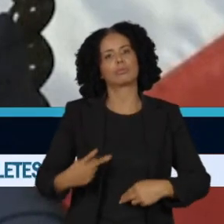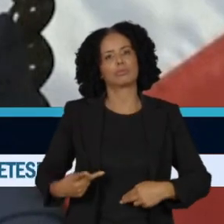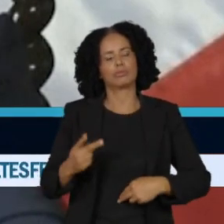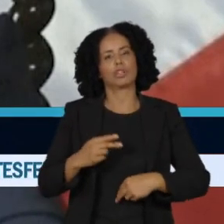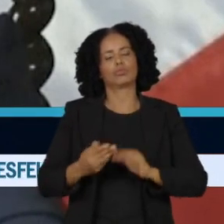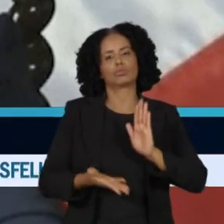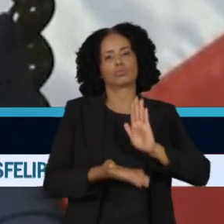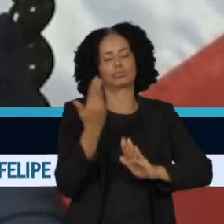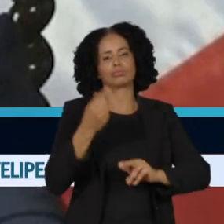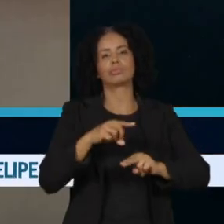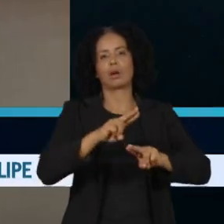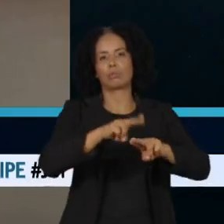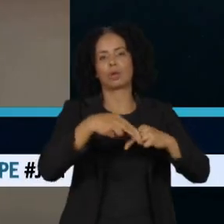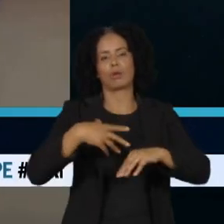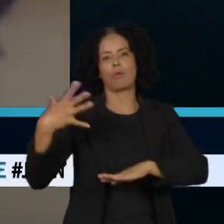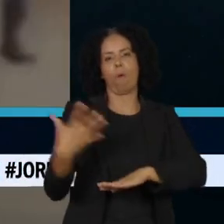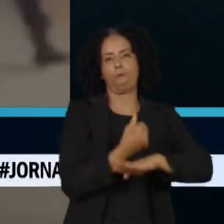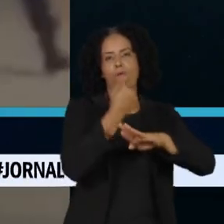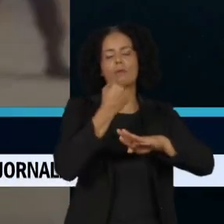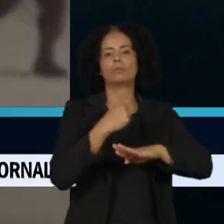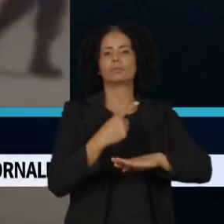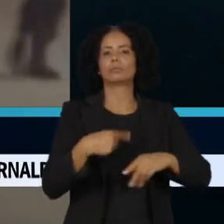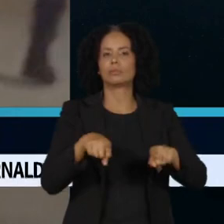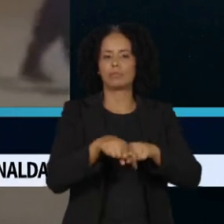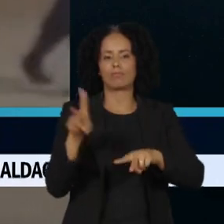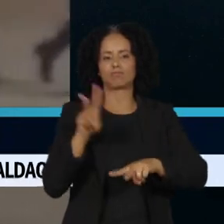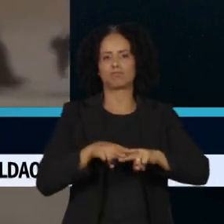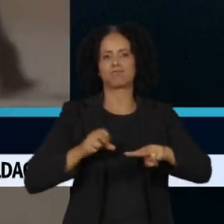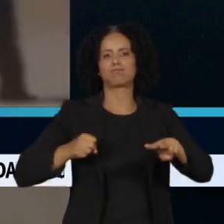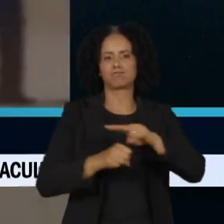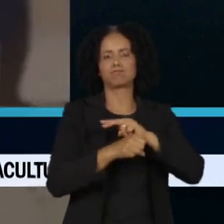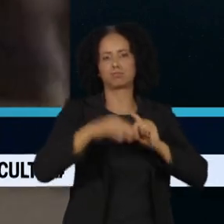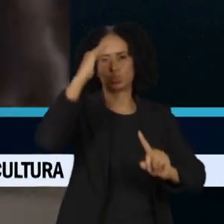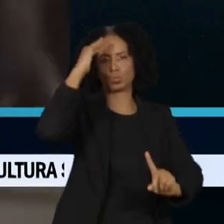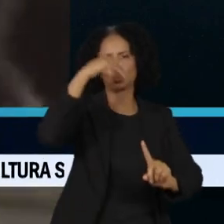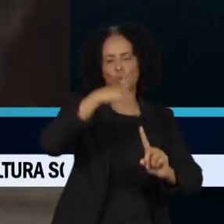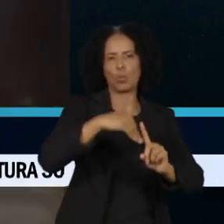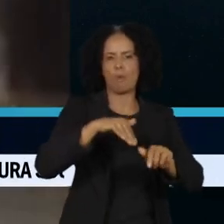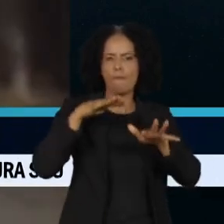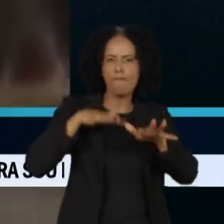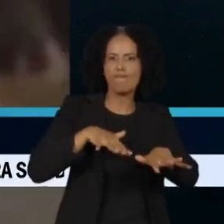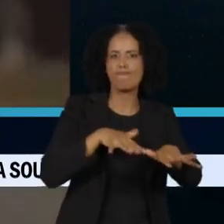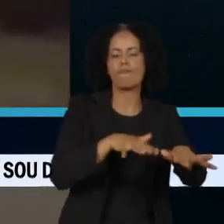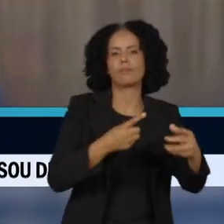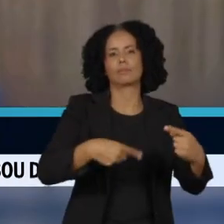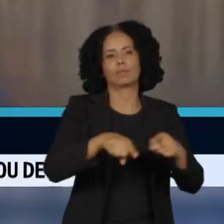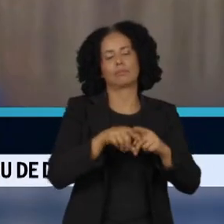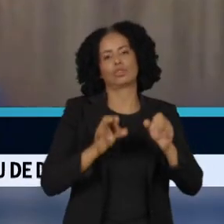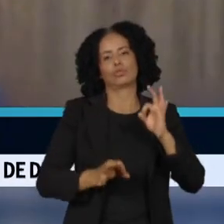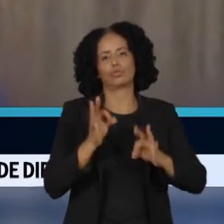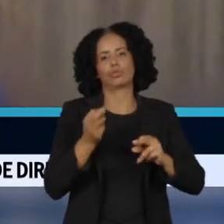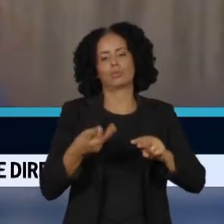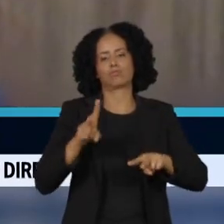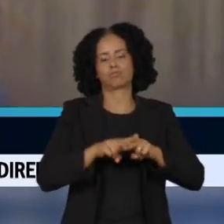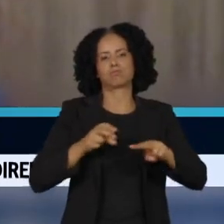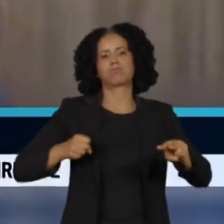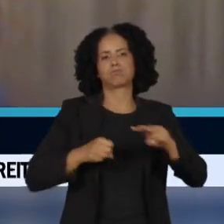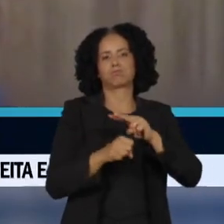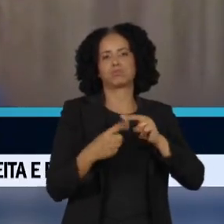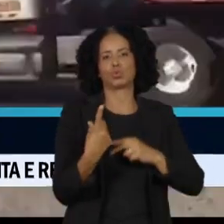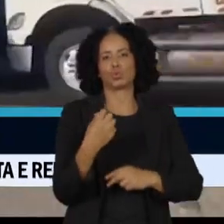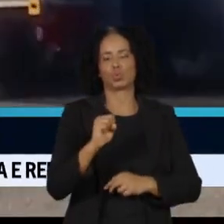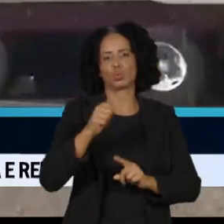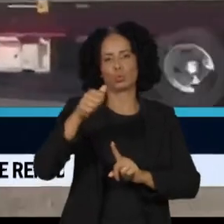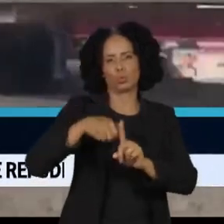fracassar em um alto golpe. Ele foi detido, acusado de rebelião e a justiça ratificou prisão preventiva de 18